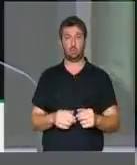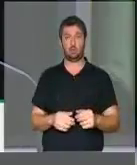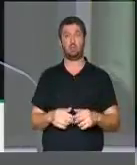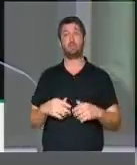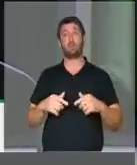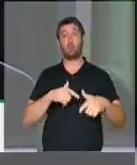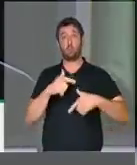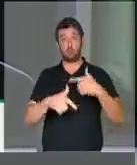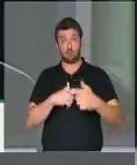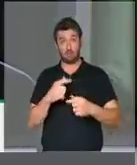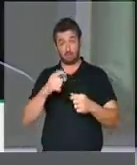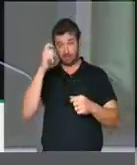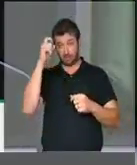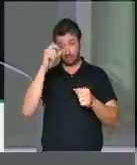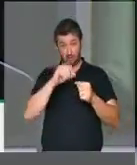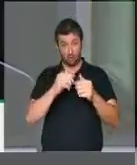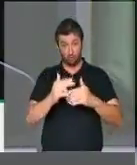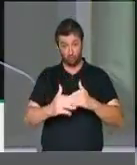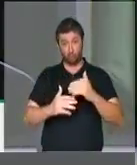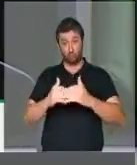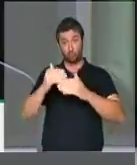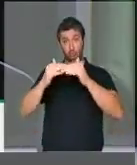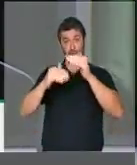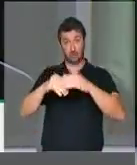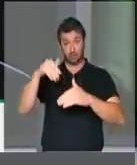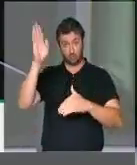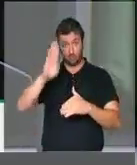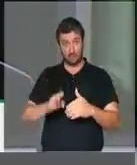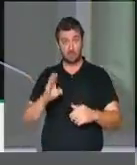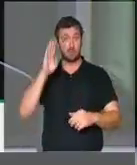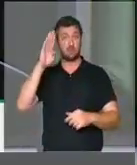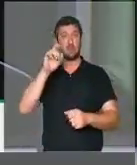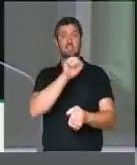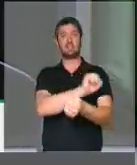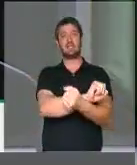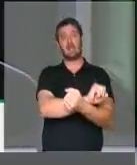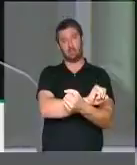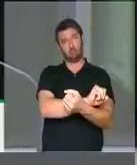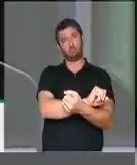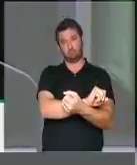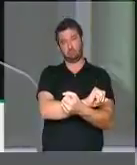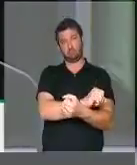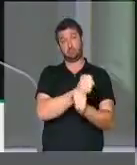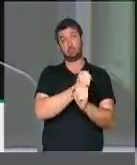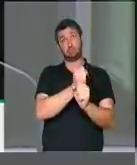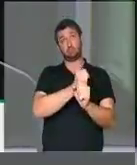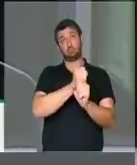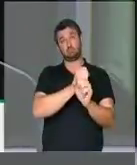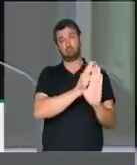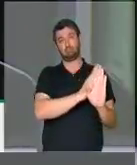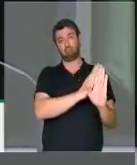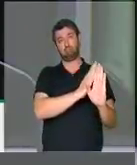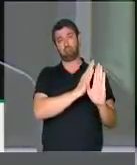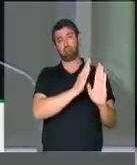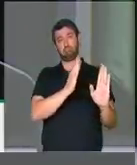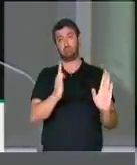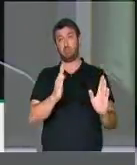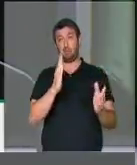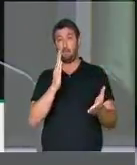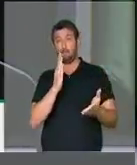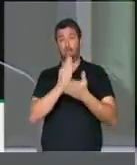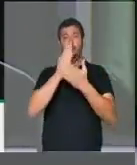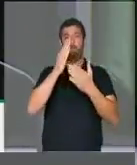forma com que o trabalho se edificou neste país, assentado na mão de obra escrava, deve ser parte